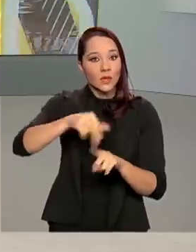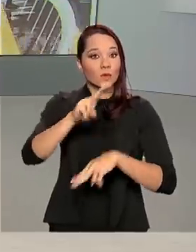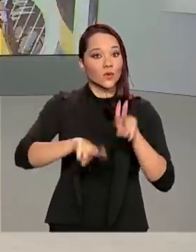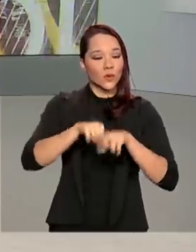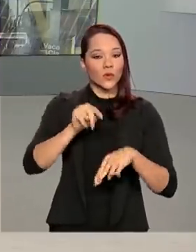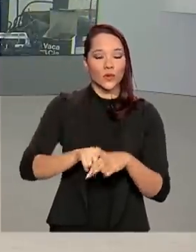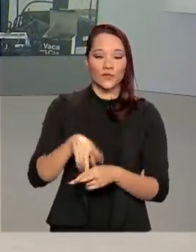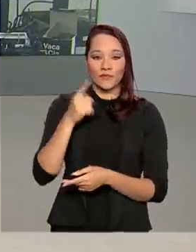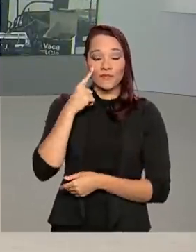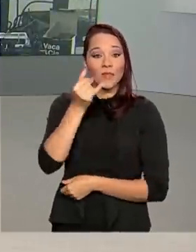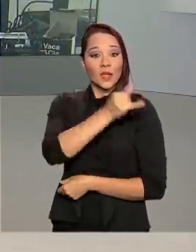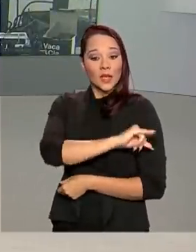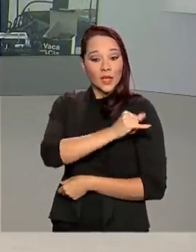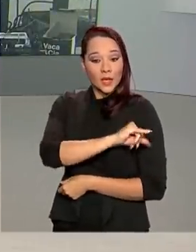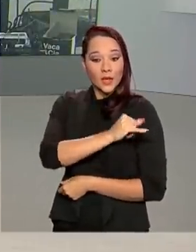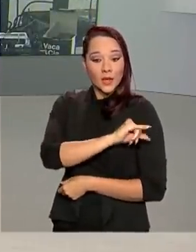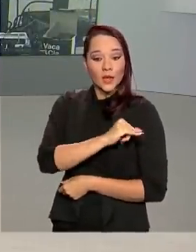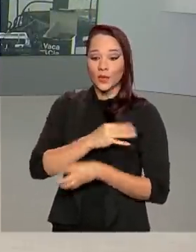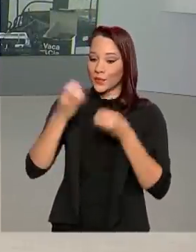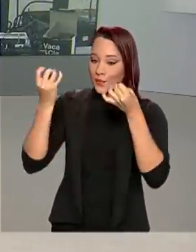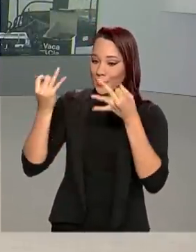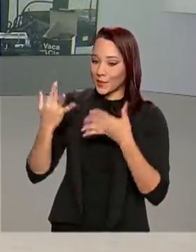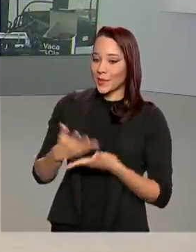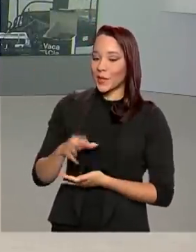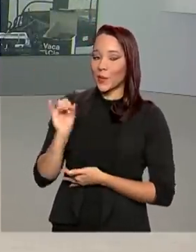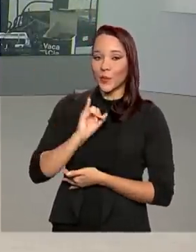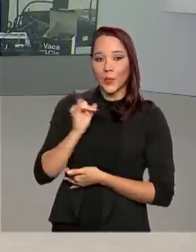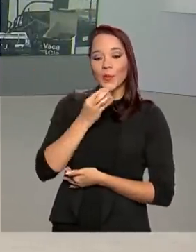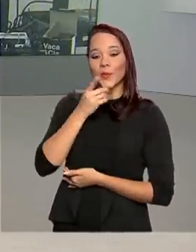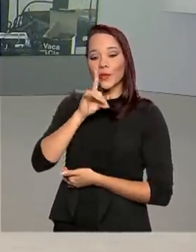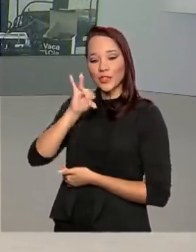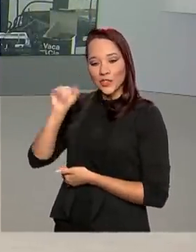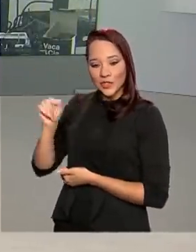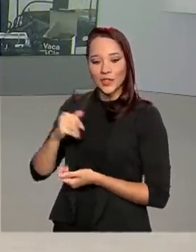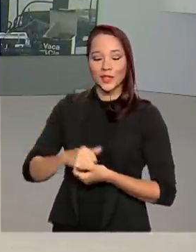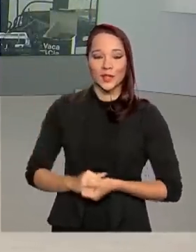Vamos ao Rio de Janeiro. Cláudia Boiunga conta pra gente. Oi Cláudia, bom dia.